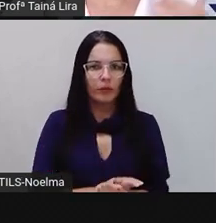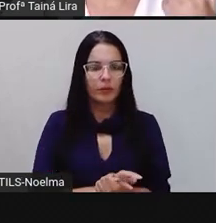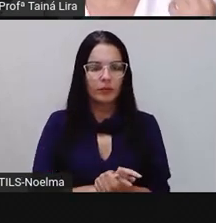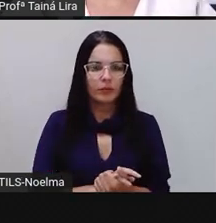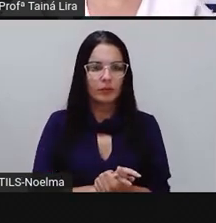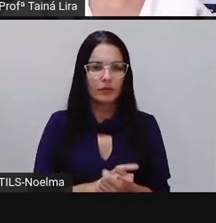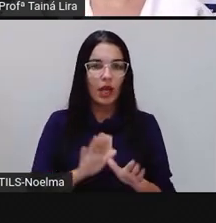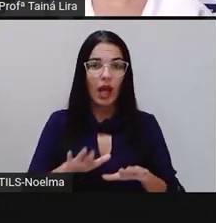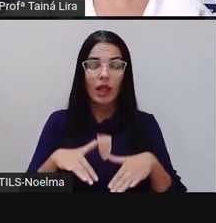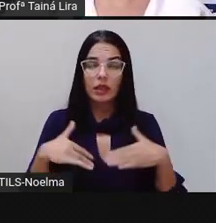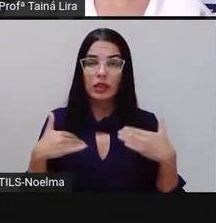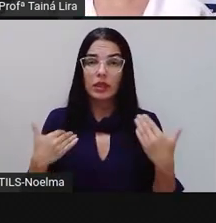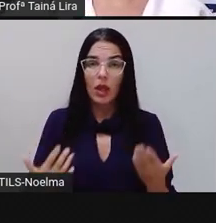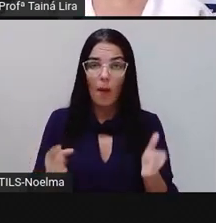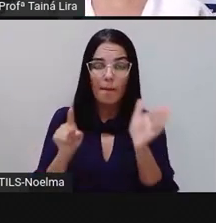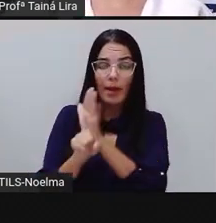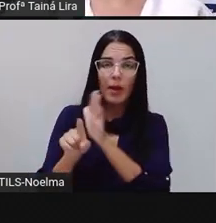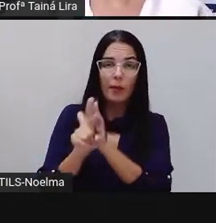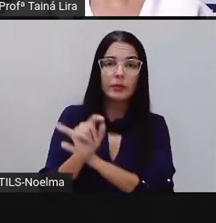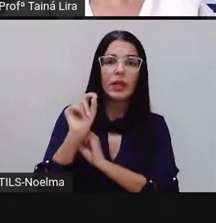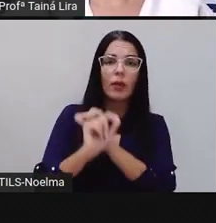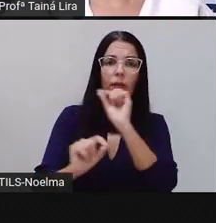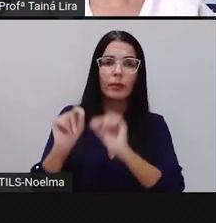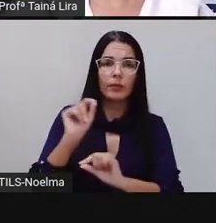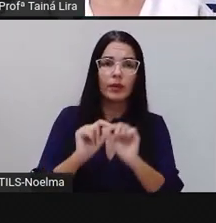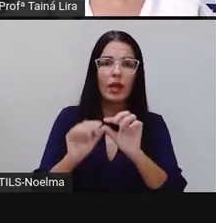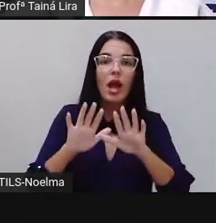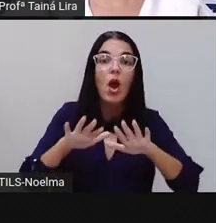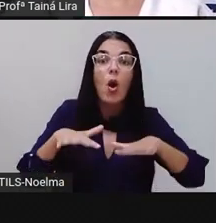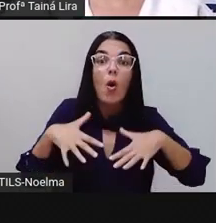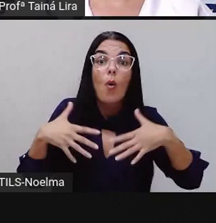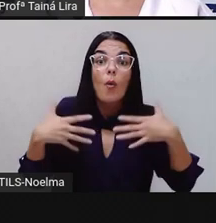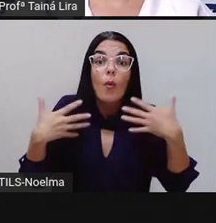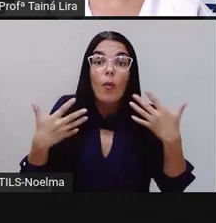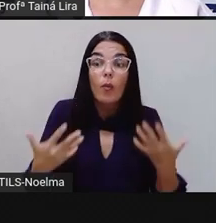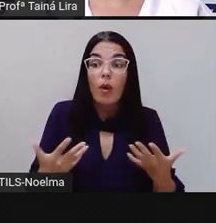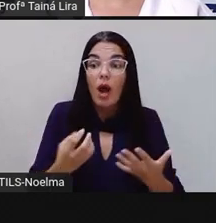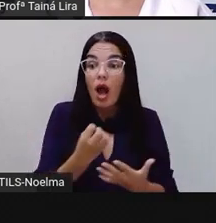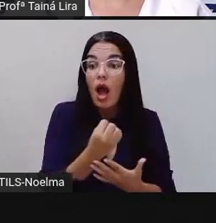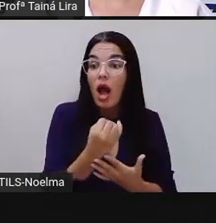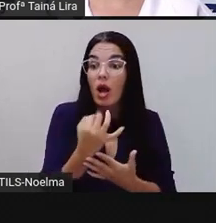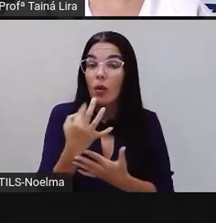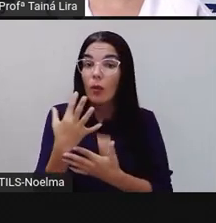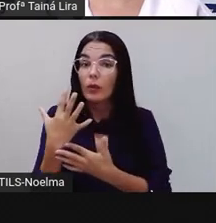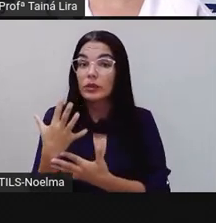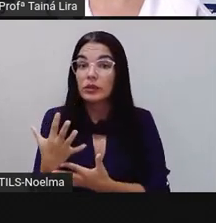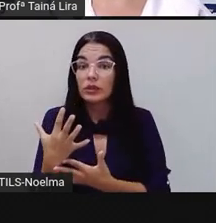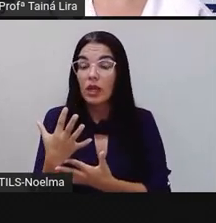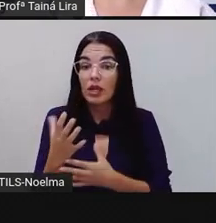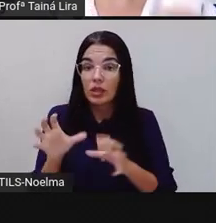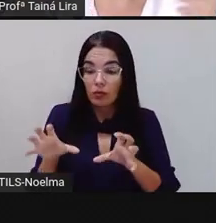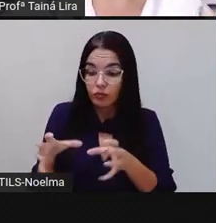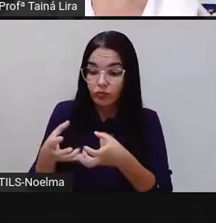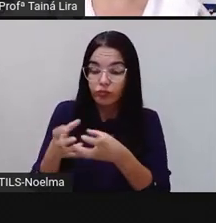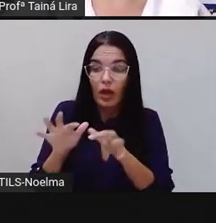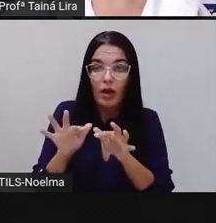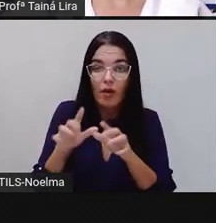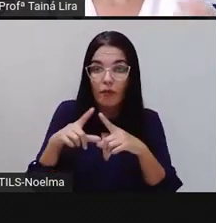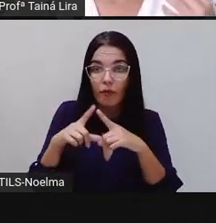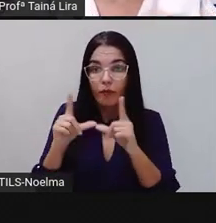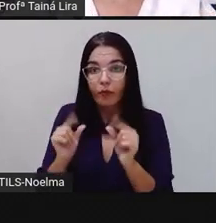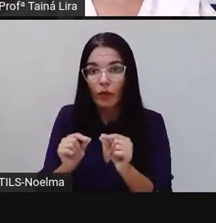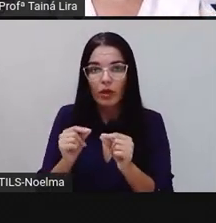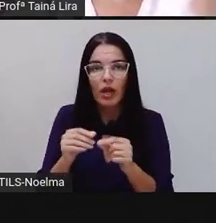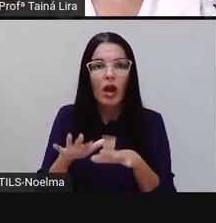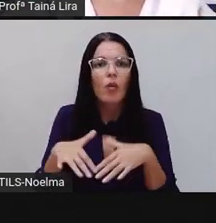aí eles começam aqui com as perguntas, ó. Qual é a quantidade de hortelã da receita? Então nessa receita aí,